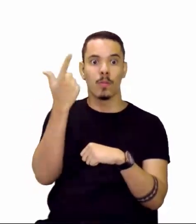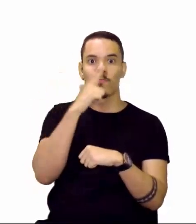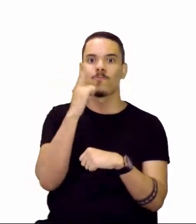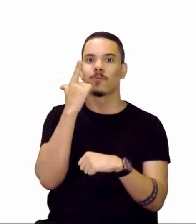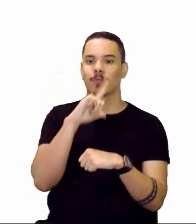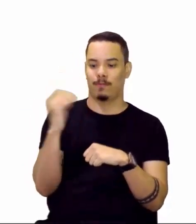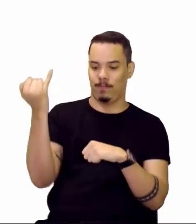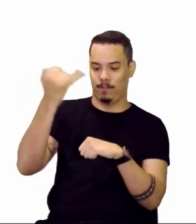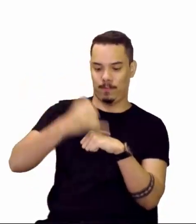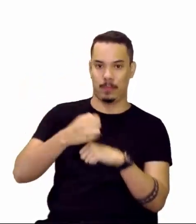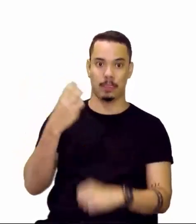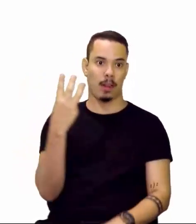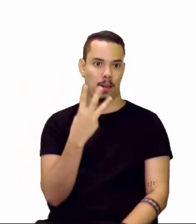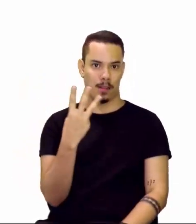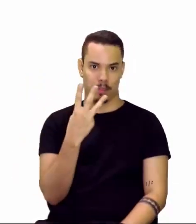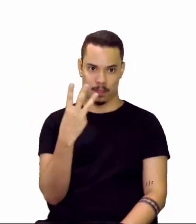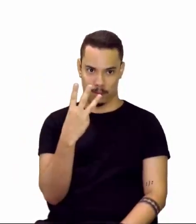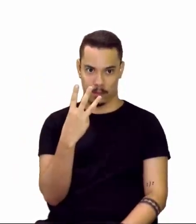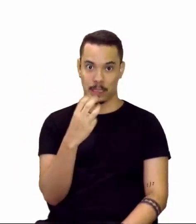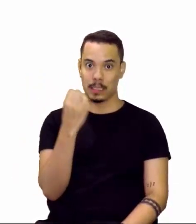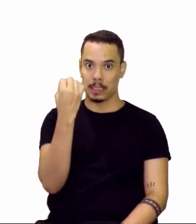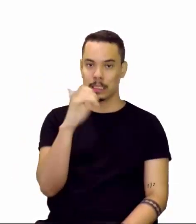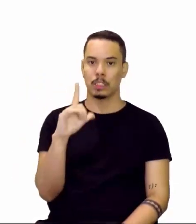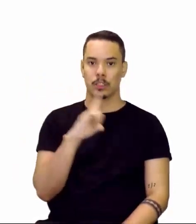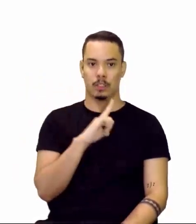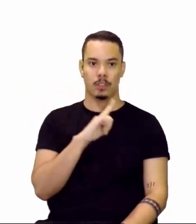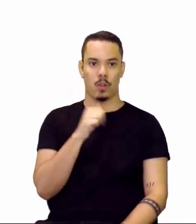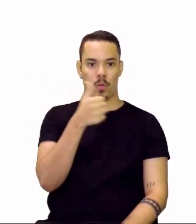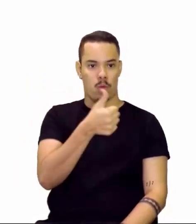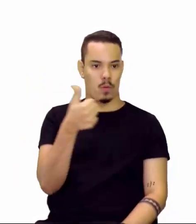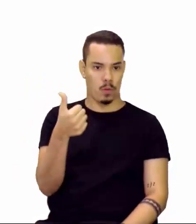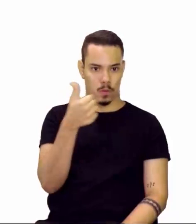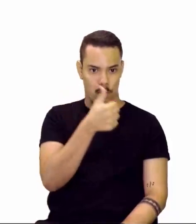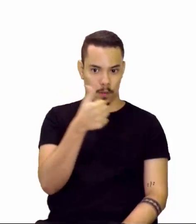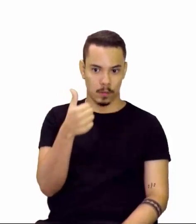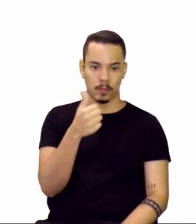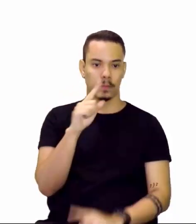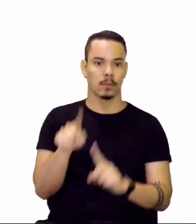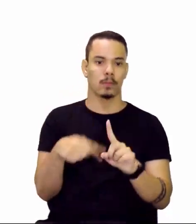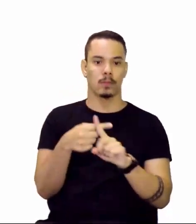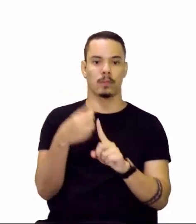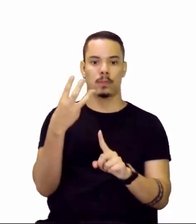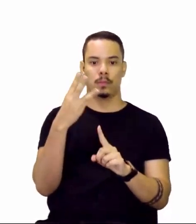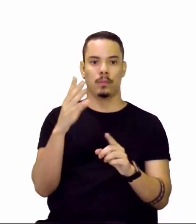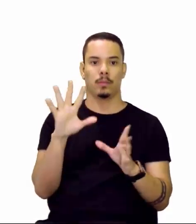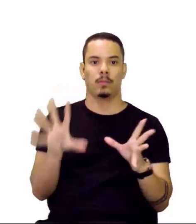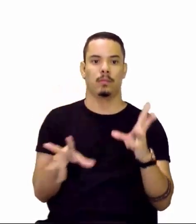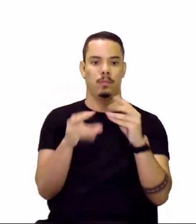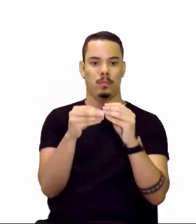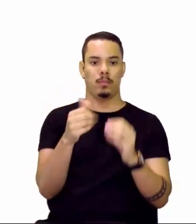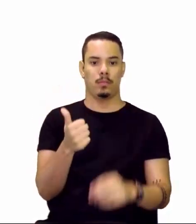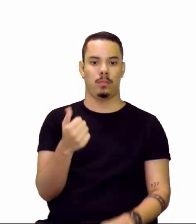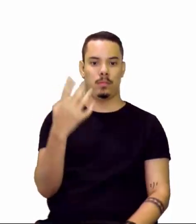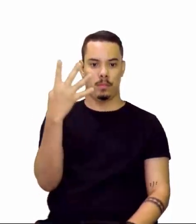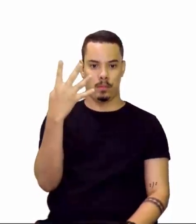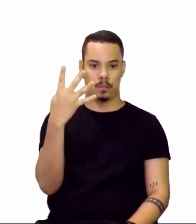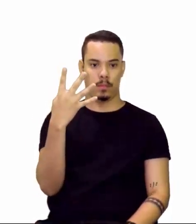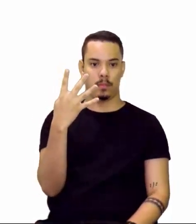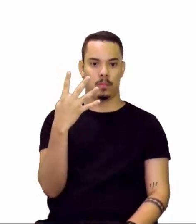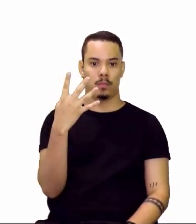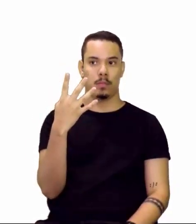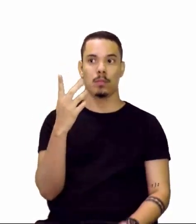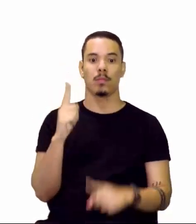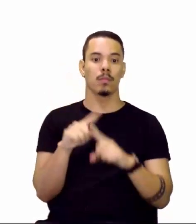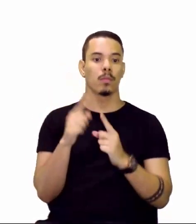3 elétrons. Se ele tinha 11 elétrons com mais 3, vai para 14. Acontece